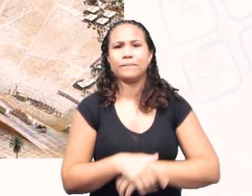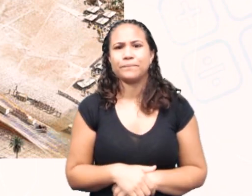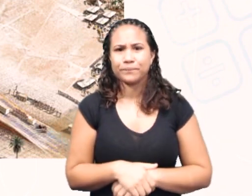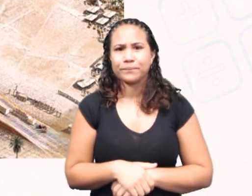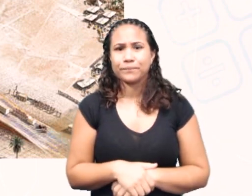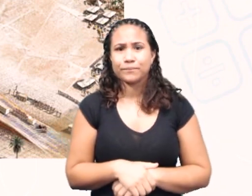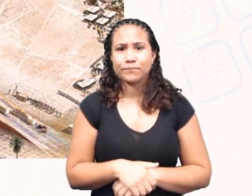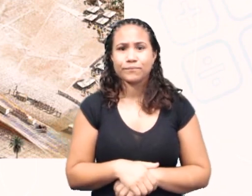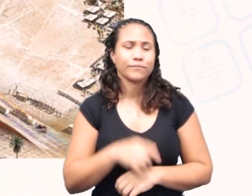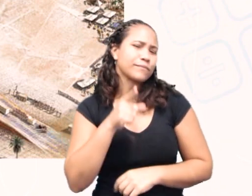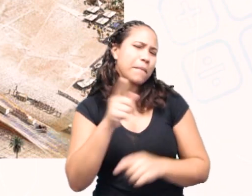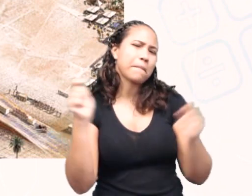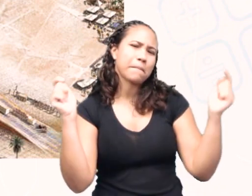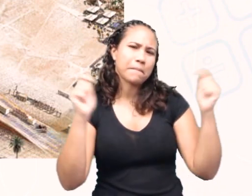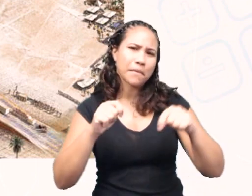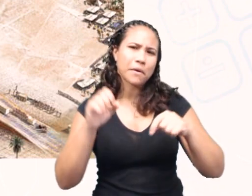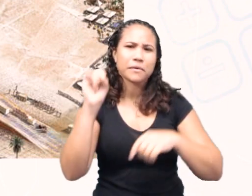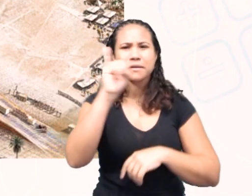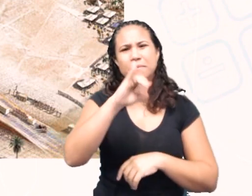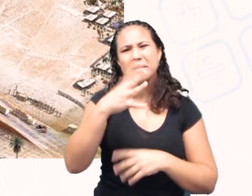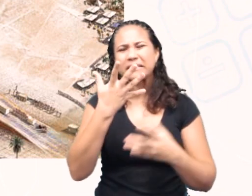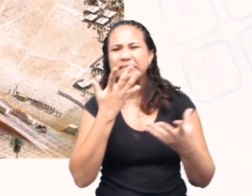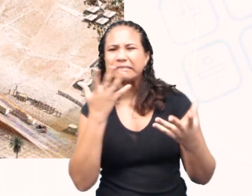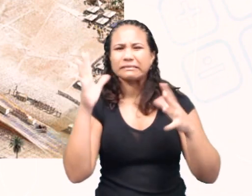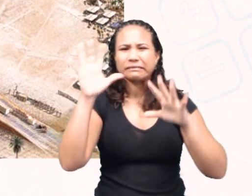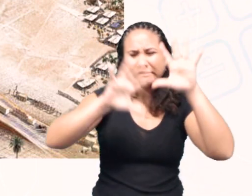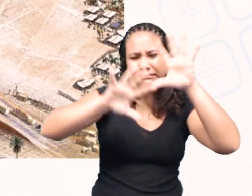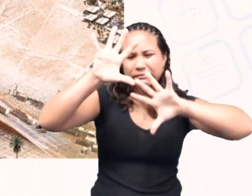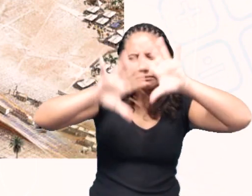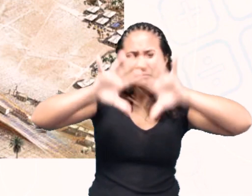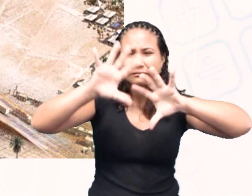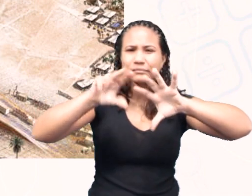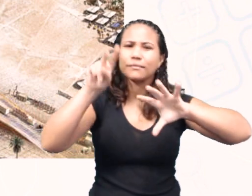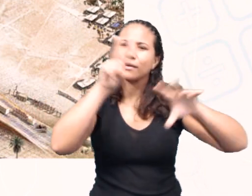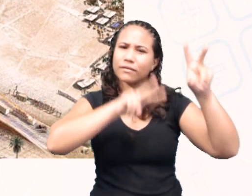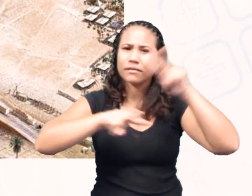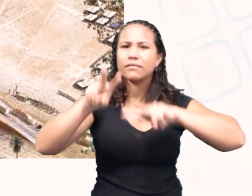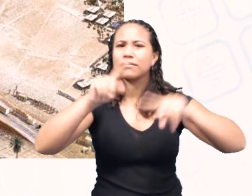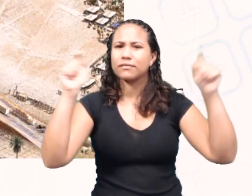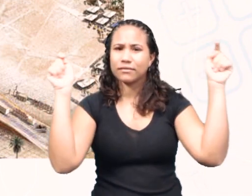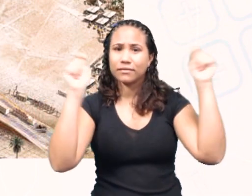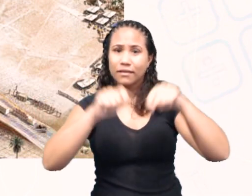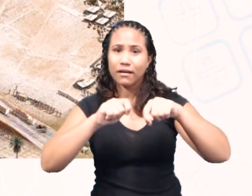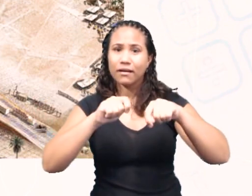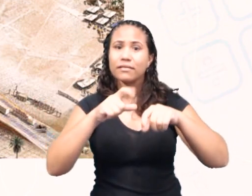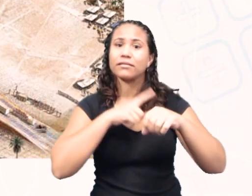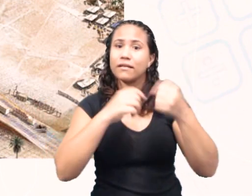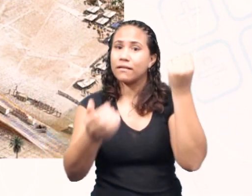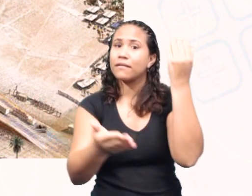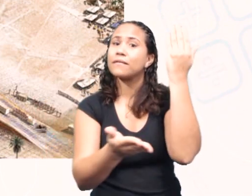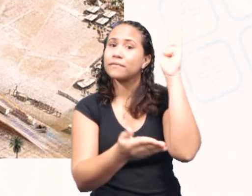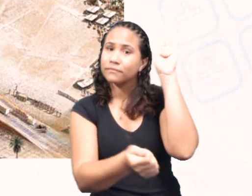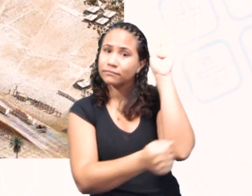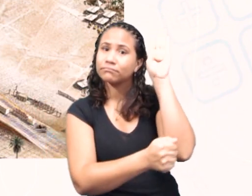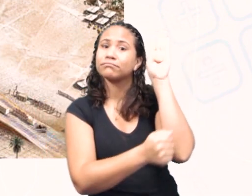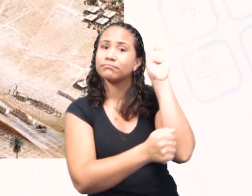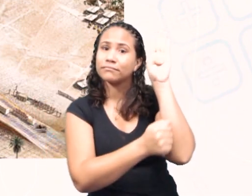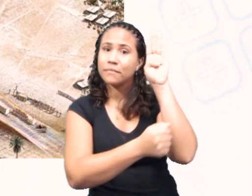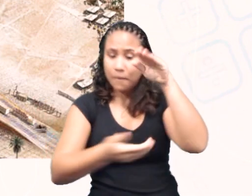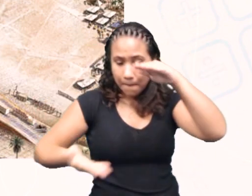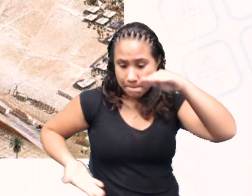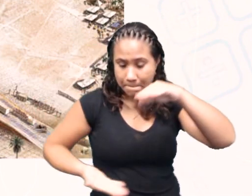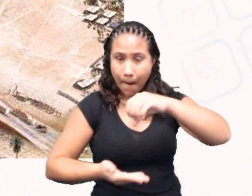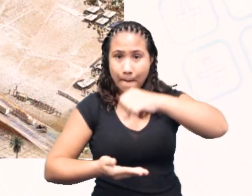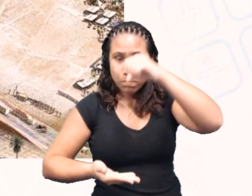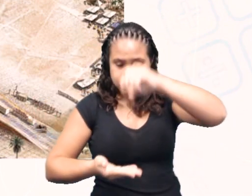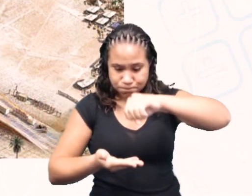você pode... A imagem não está muito boa, mas talvez você consiga visualizar que existem troncos de árvores embaixo dessa pedra